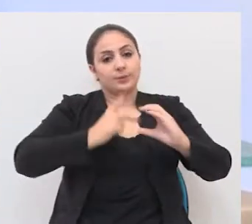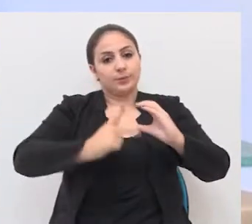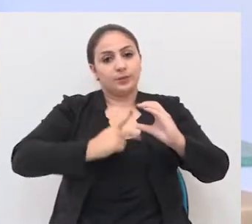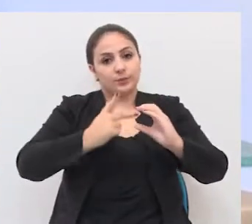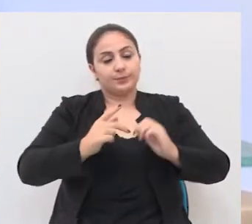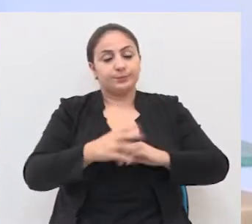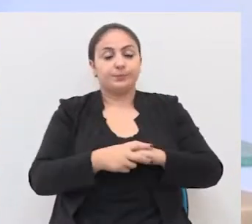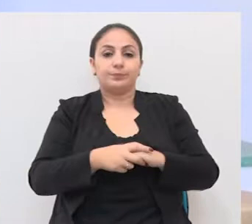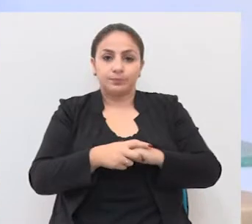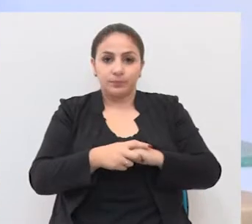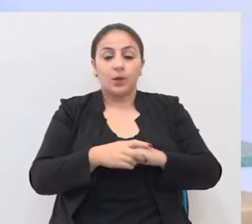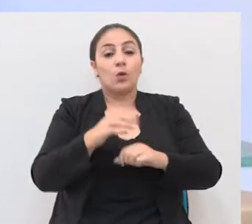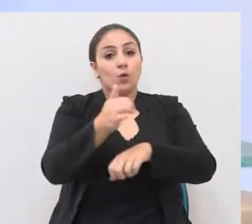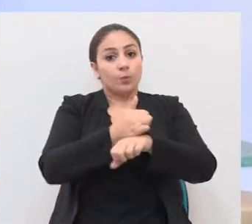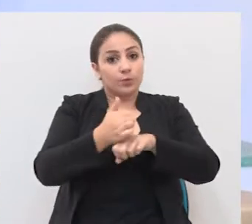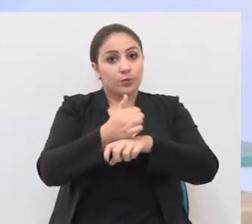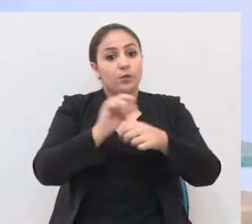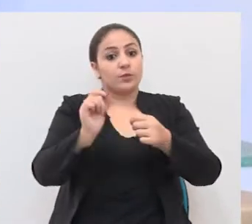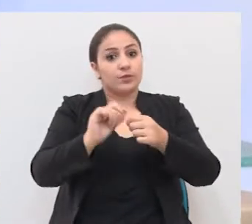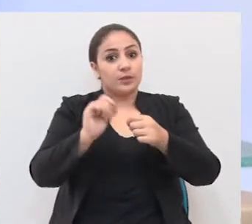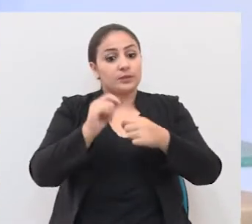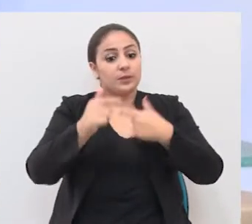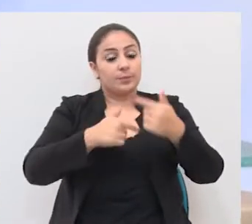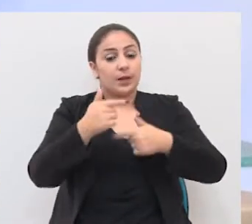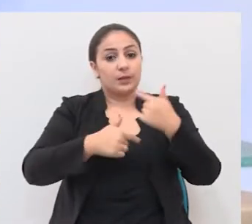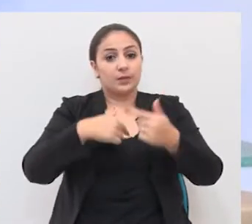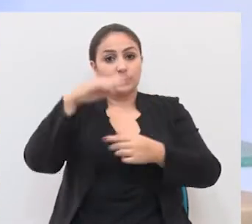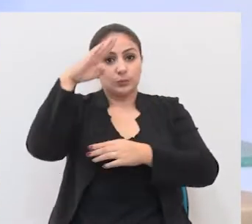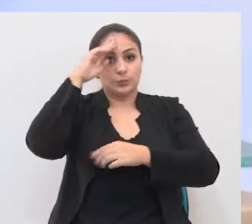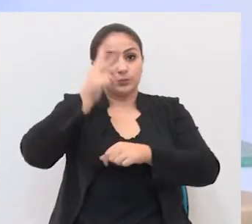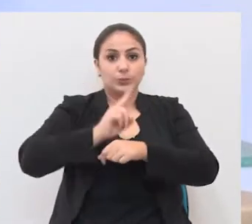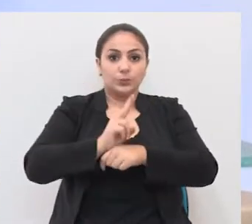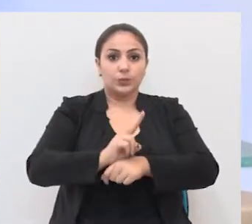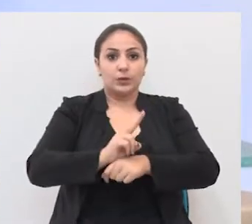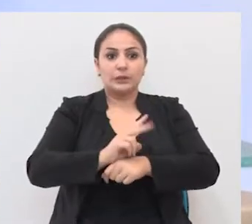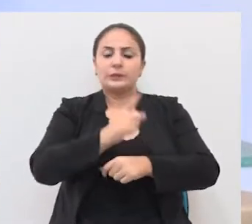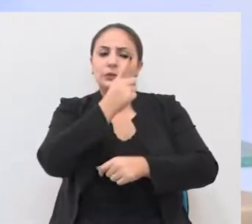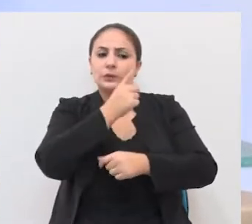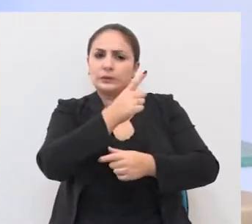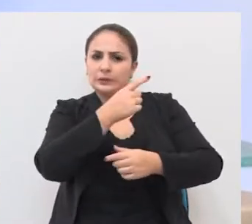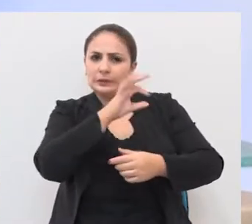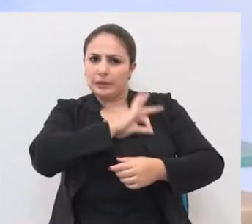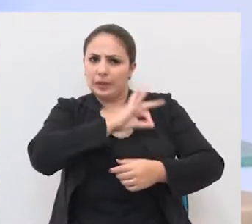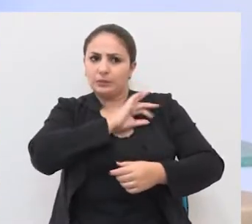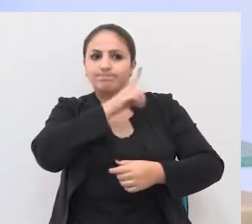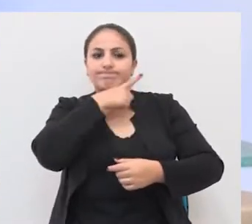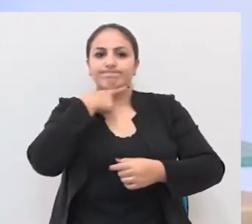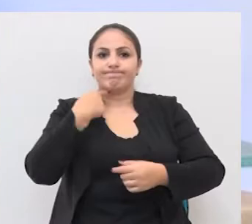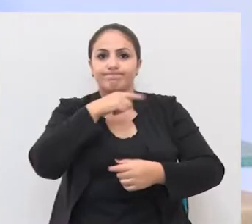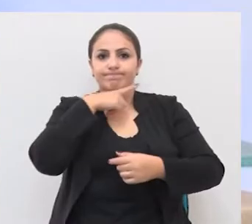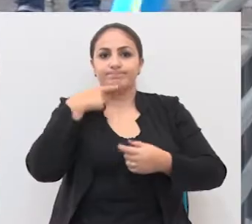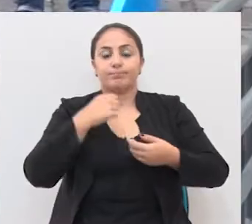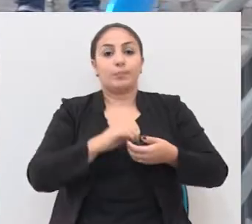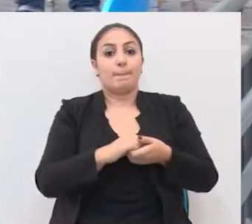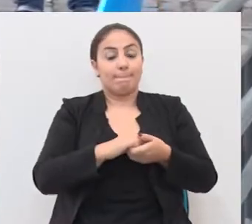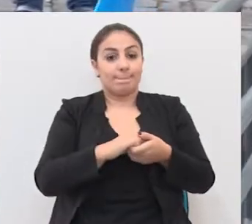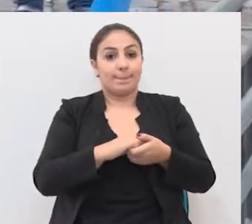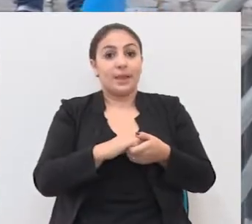Vereadores. Os profissionais prestam serviços de vigilância e estão com os salários atrasados.